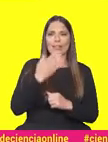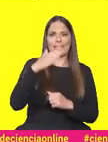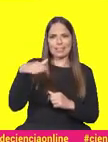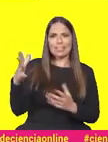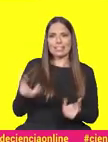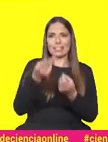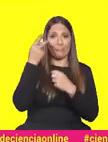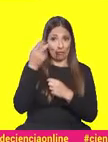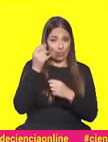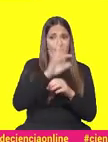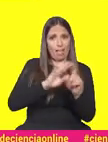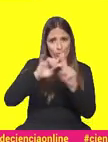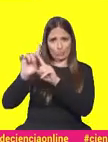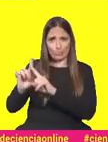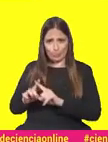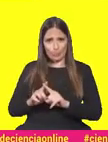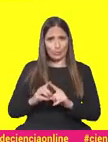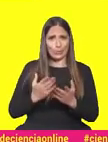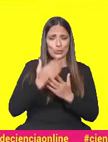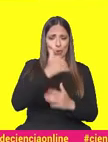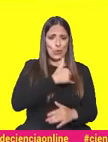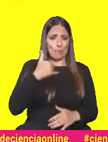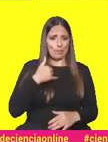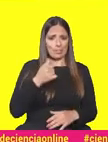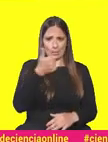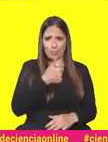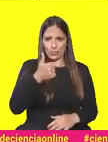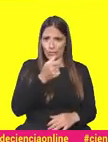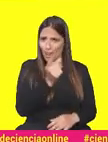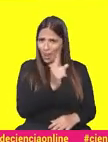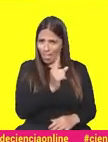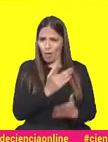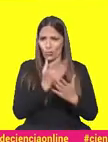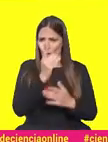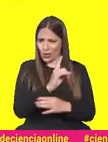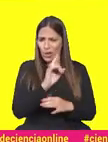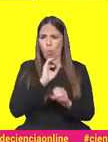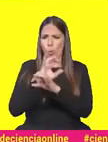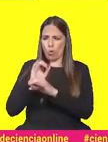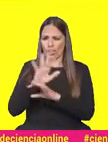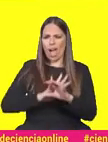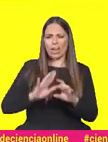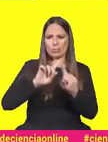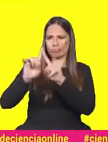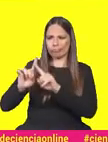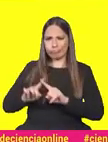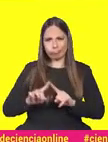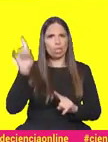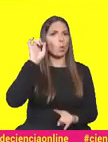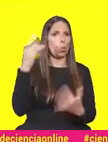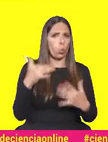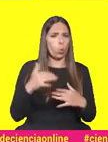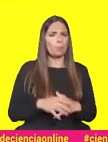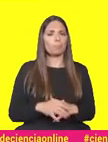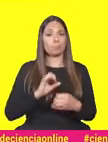vidas. E em várias áreas. Não é só a ciência na medicina e na biologia que salva vidas, mas a ciência em todas as suas áreas é muito importante.